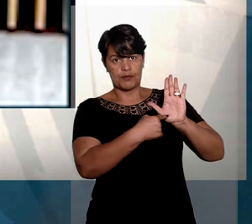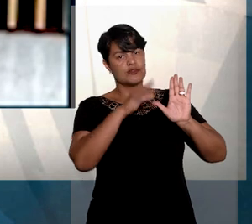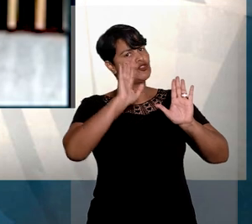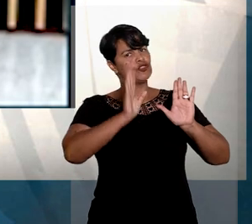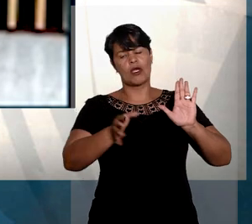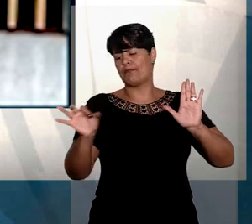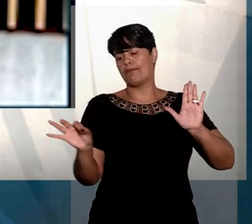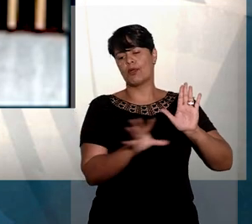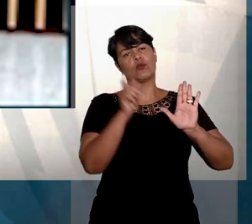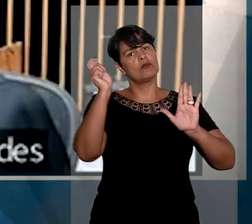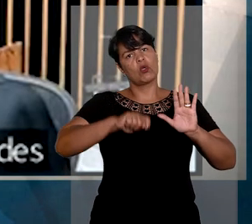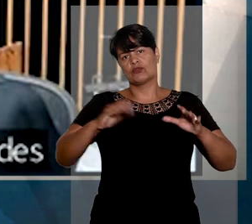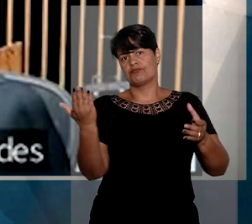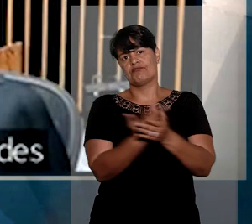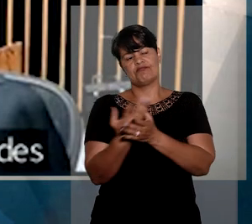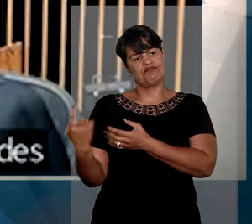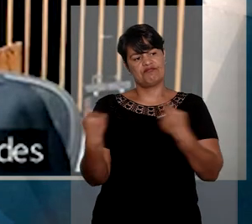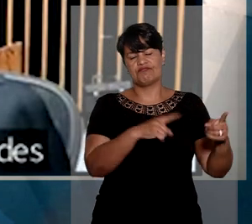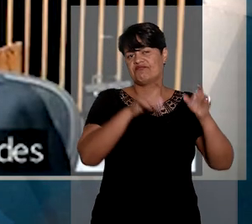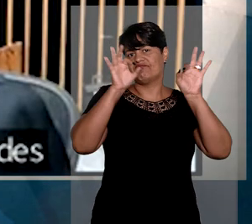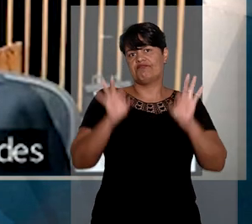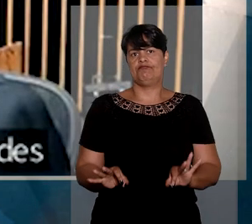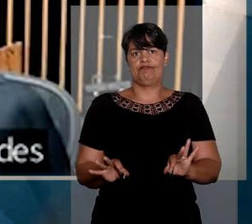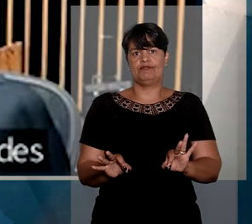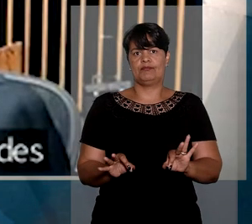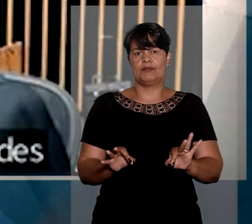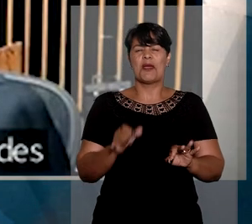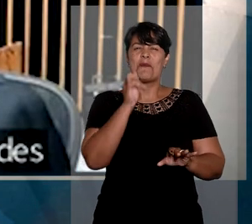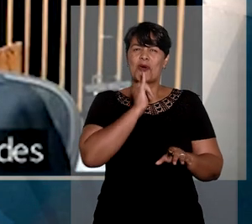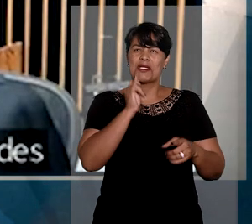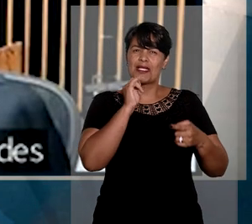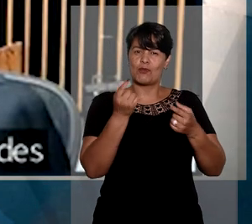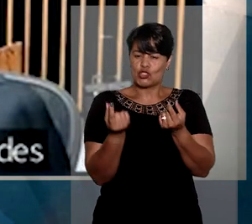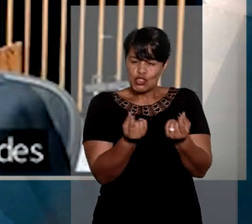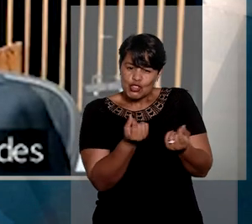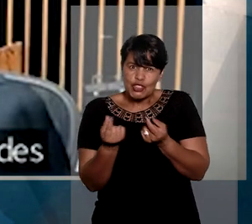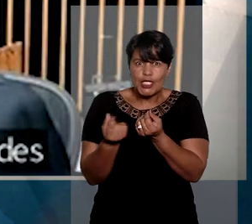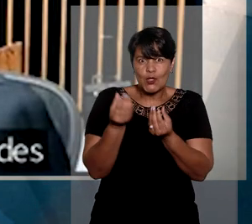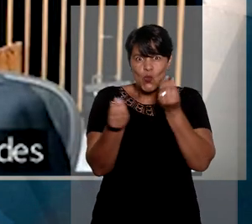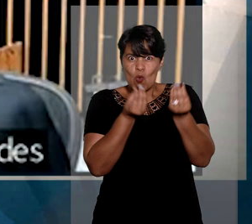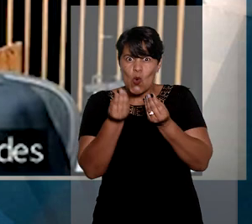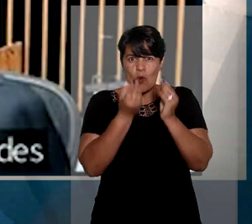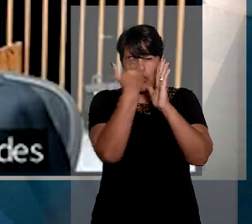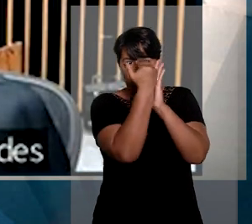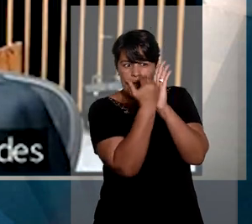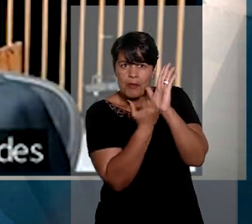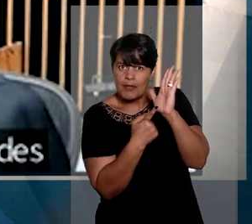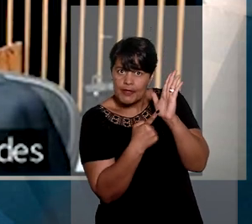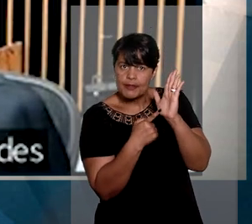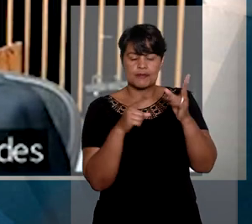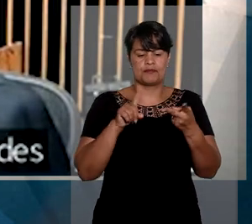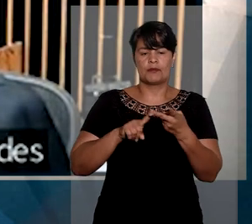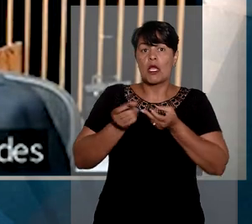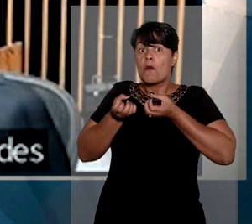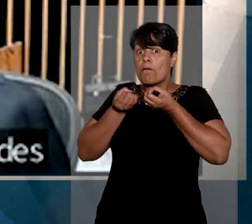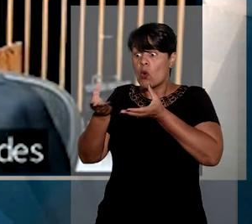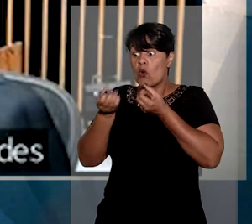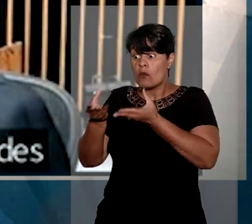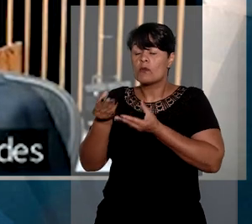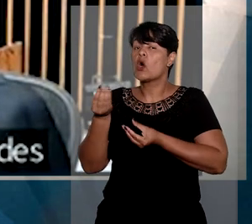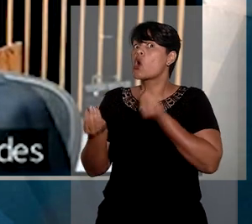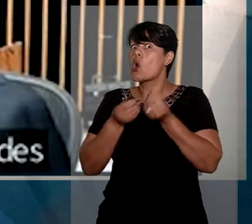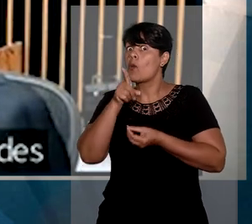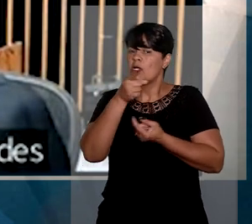processo contra os réus, como o detalhamento da movimentação financeira dos envolvidos e os depoimentos sobre a suposta